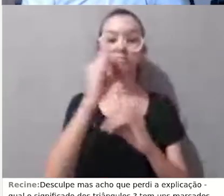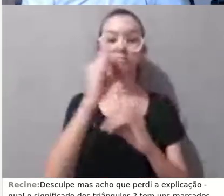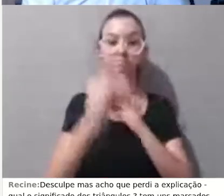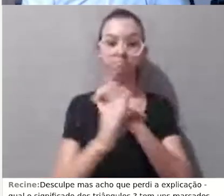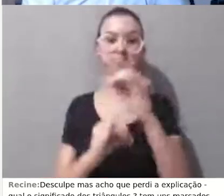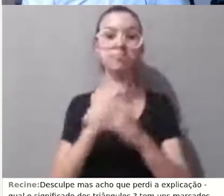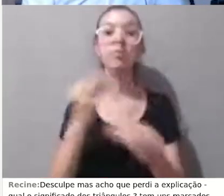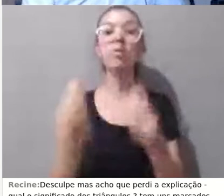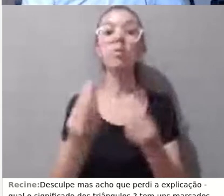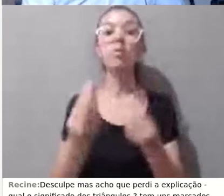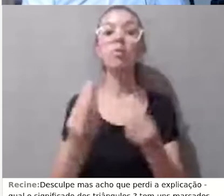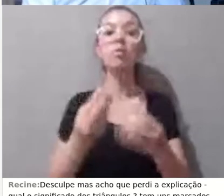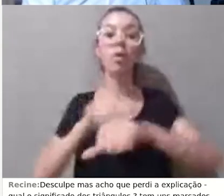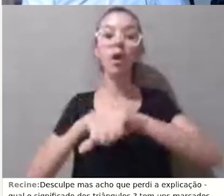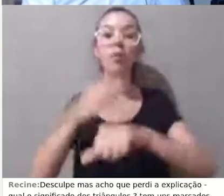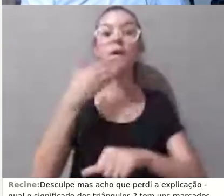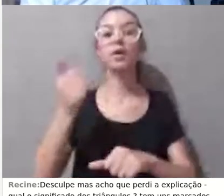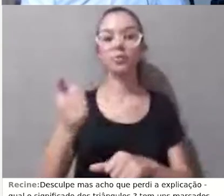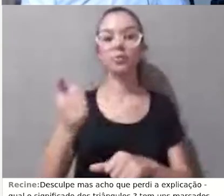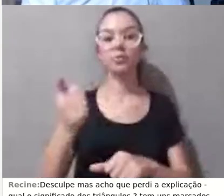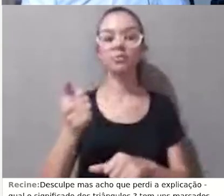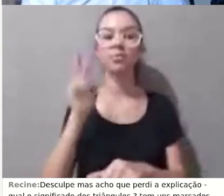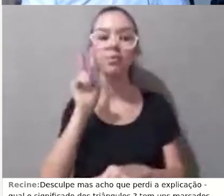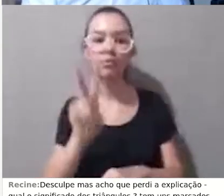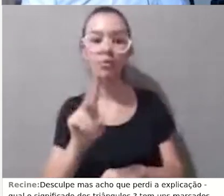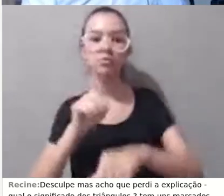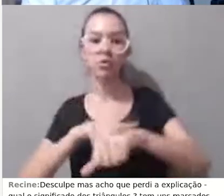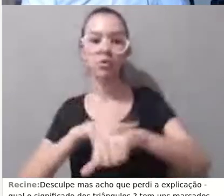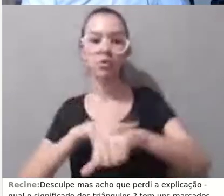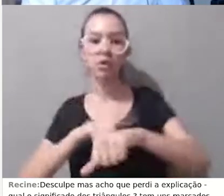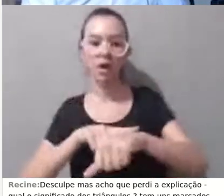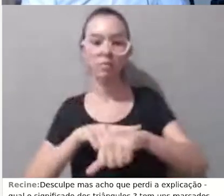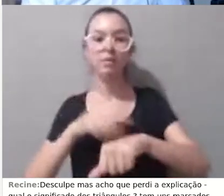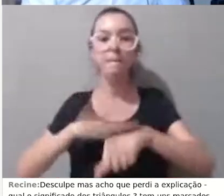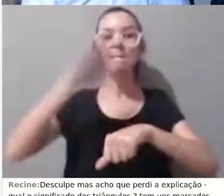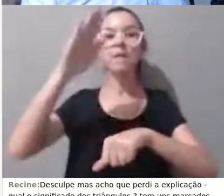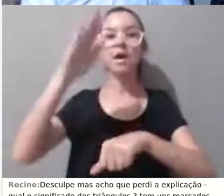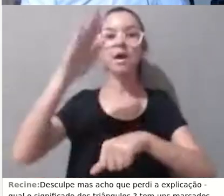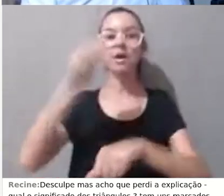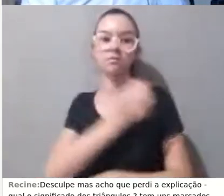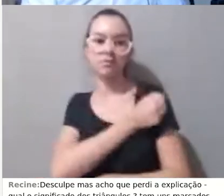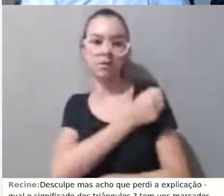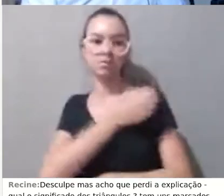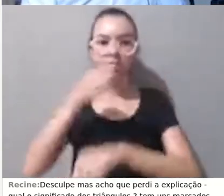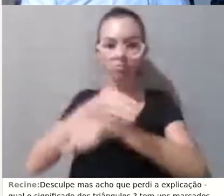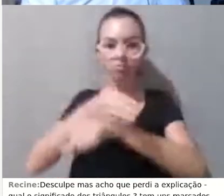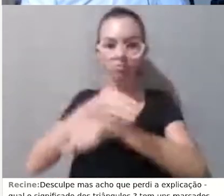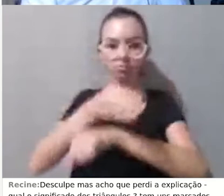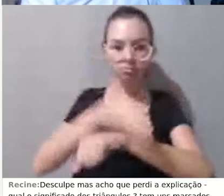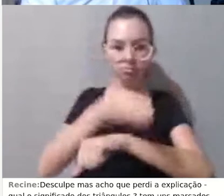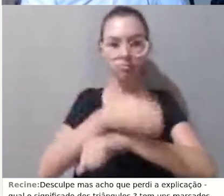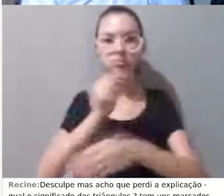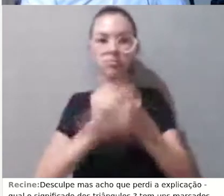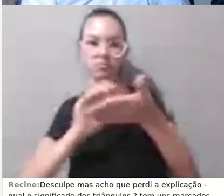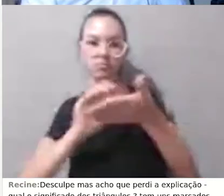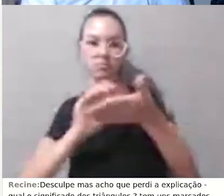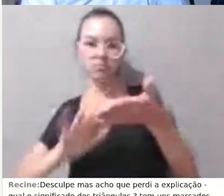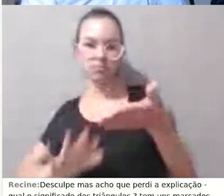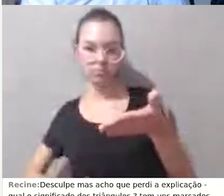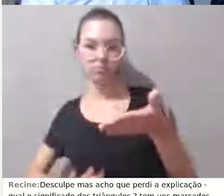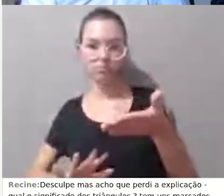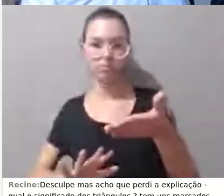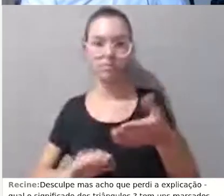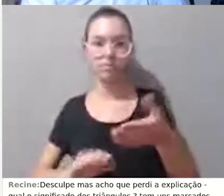porque eu sei que 10 da manhã é o horário que os alunos mais acessam, aqui eu tenho 12